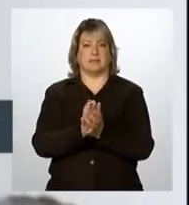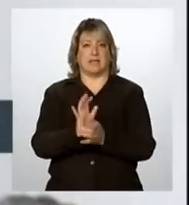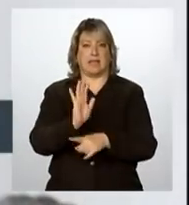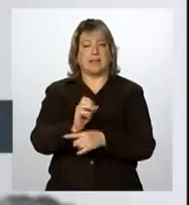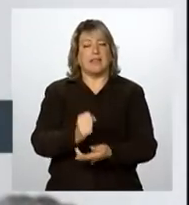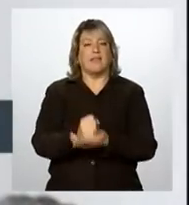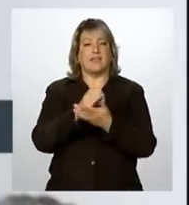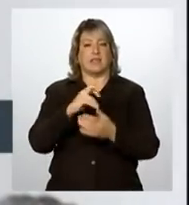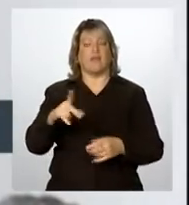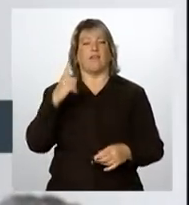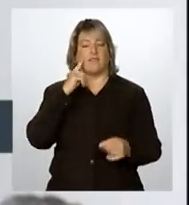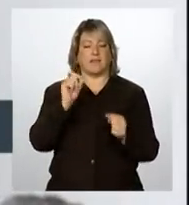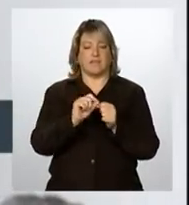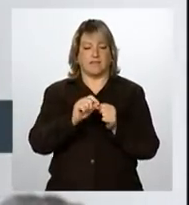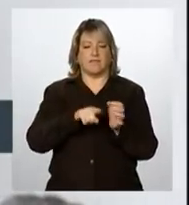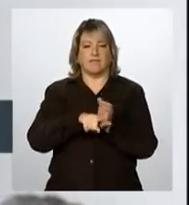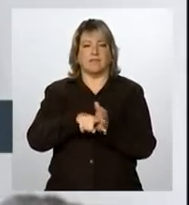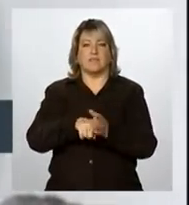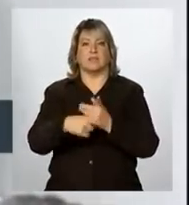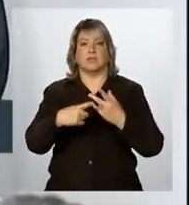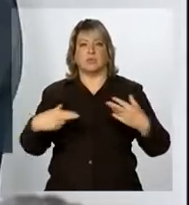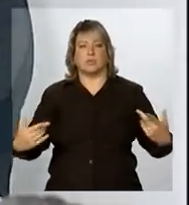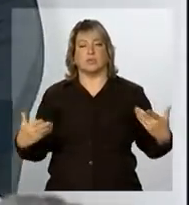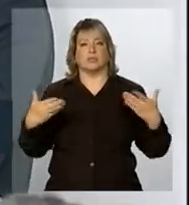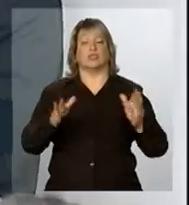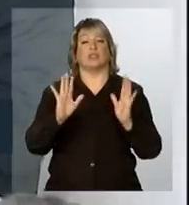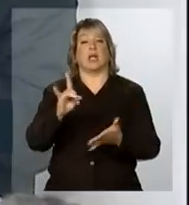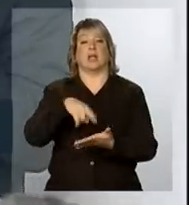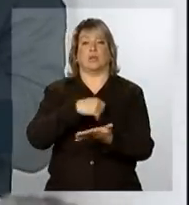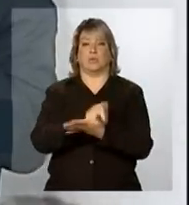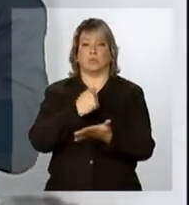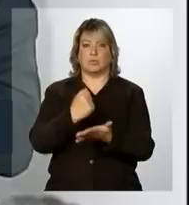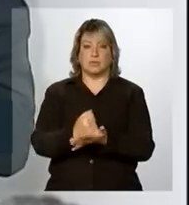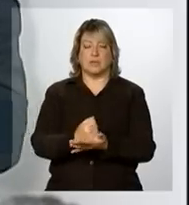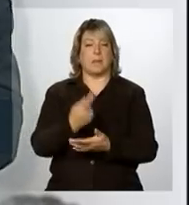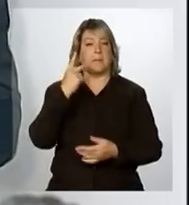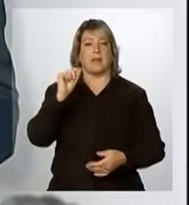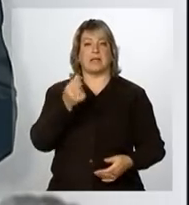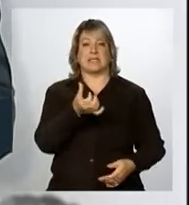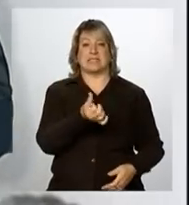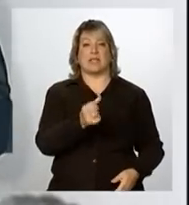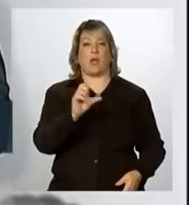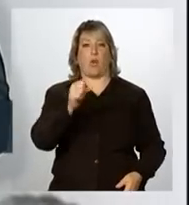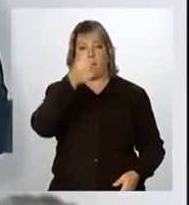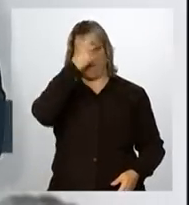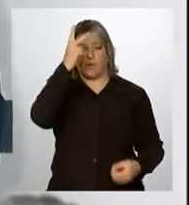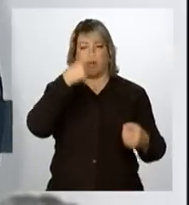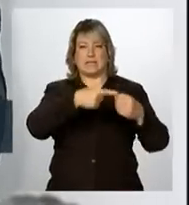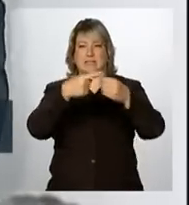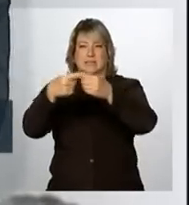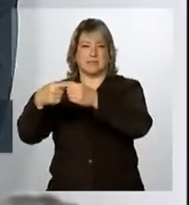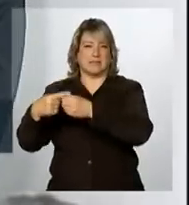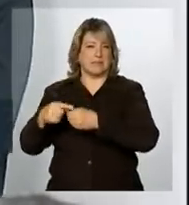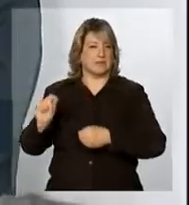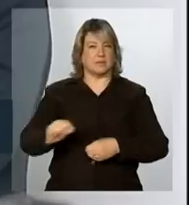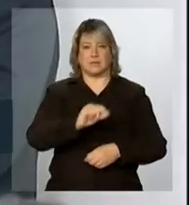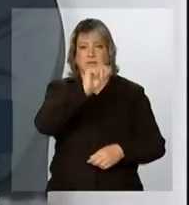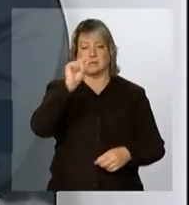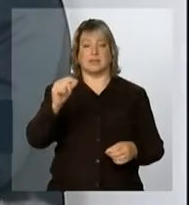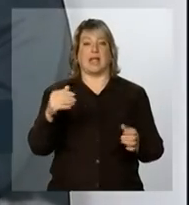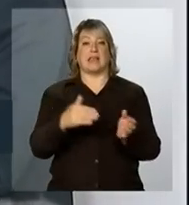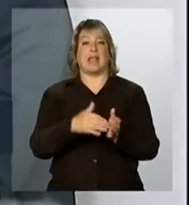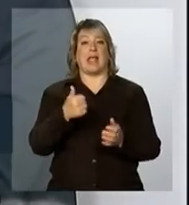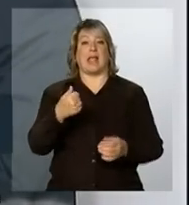mapeamento de intervenções. Já contratamos para 68 municípios e até 14